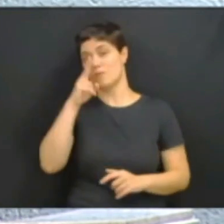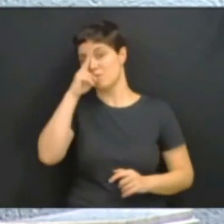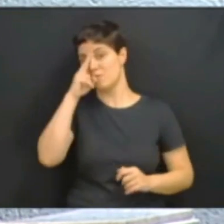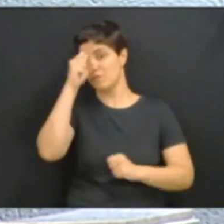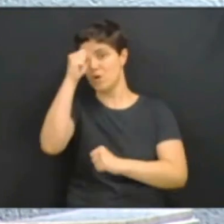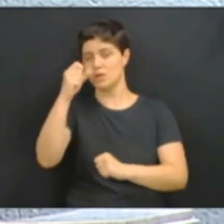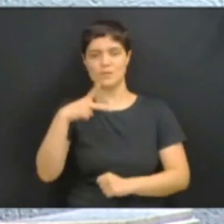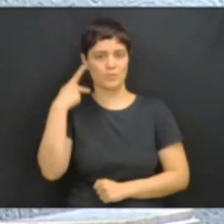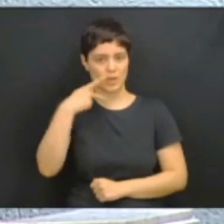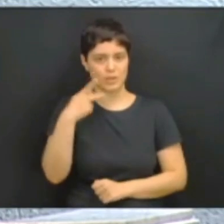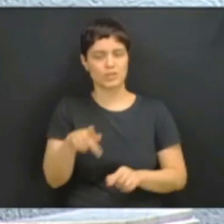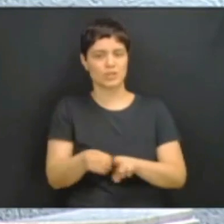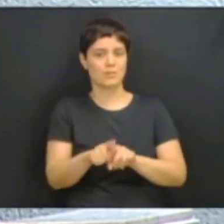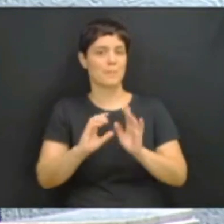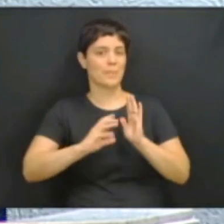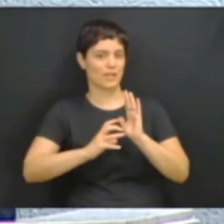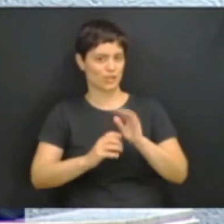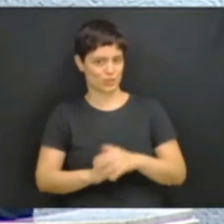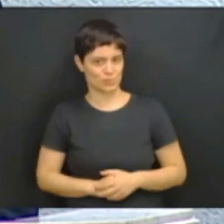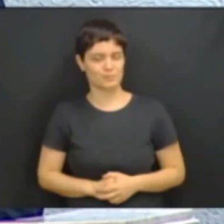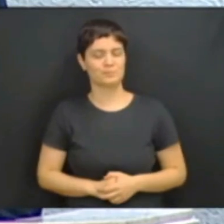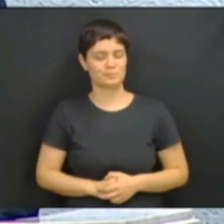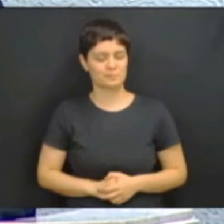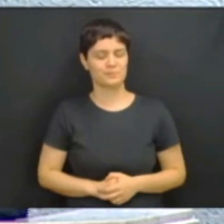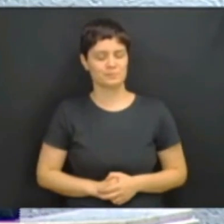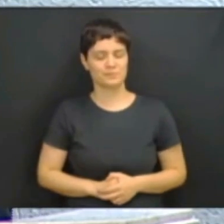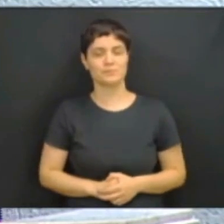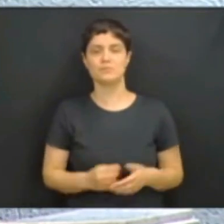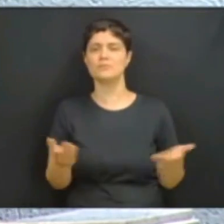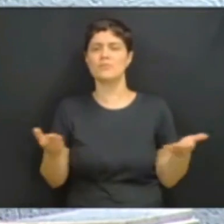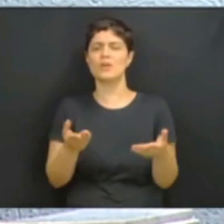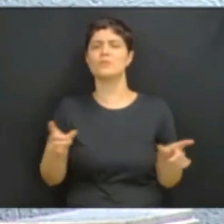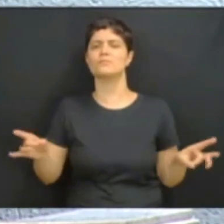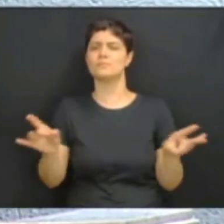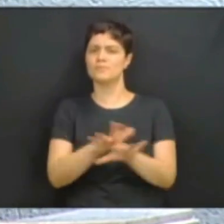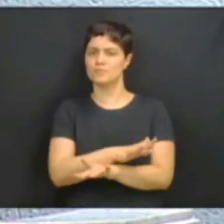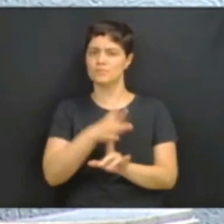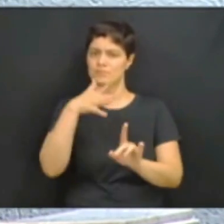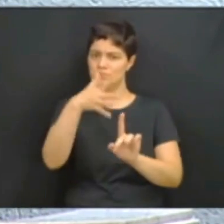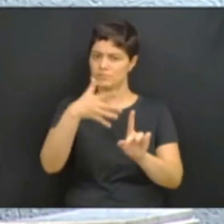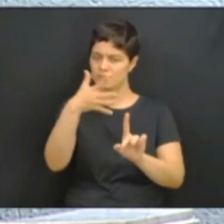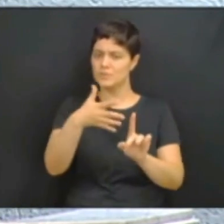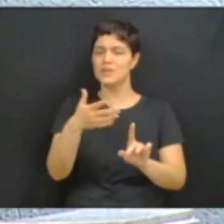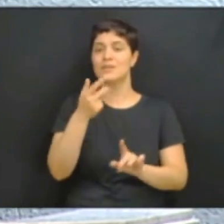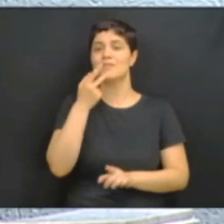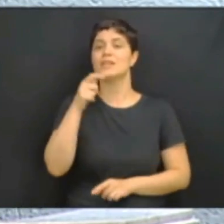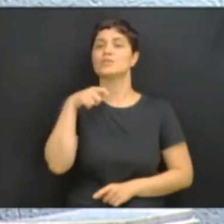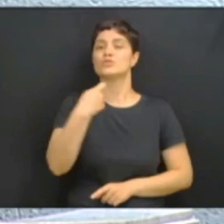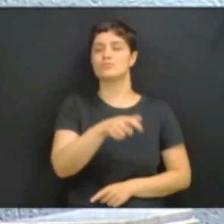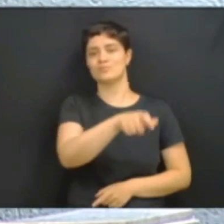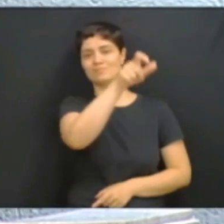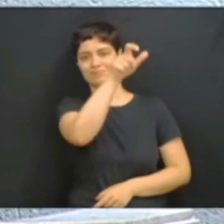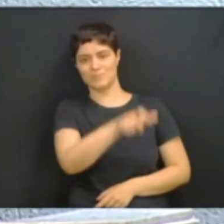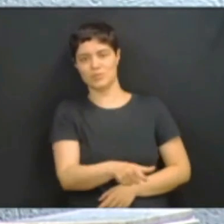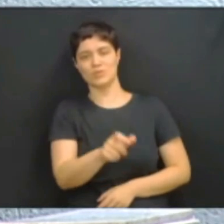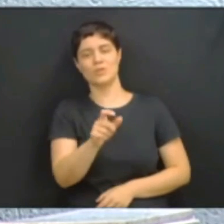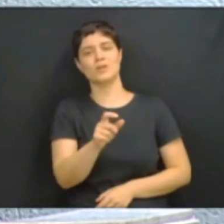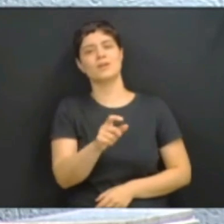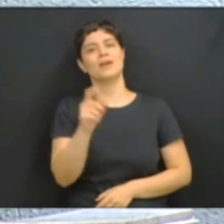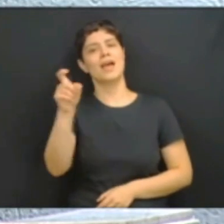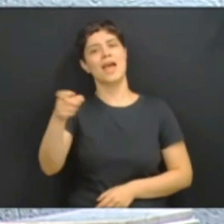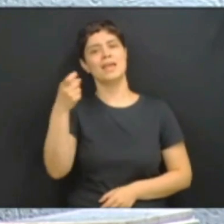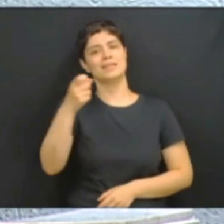Encerro essa manifestação falando do ex-senador ou do sempre-senador Álvaro Dias.